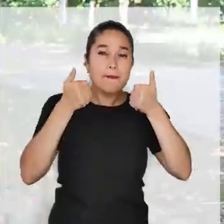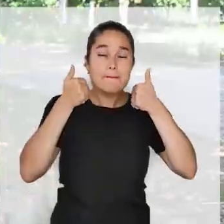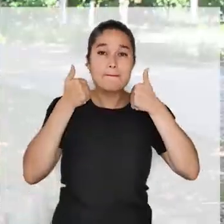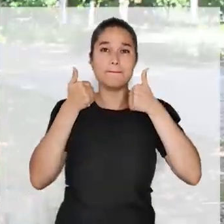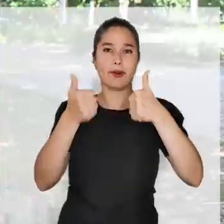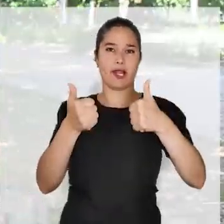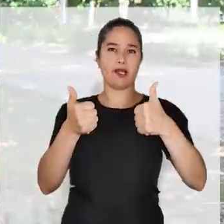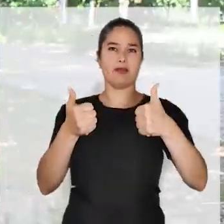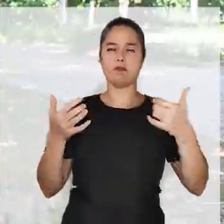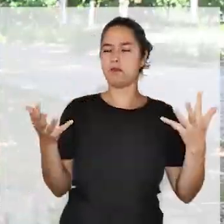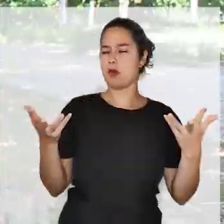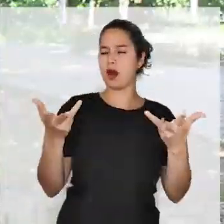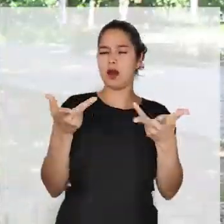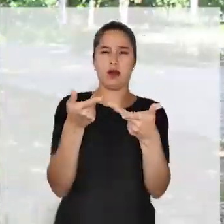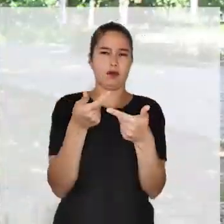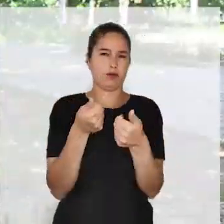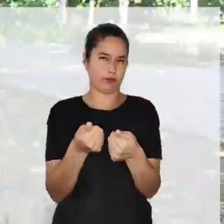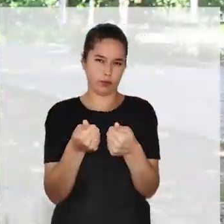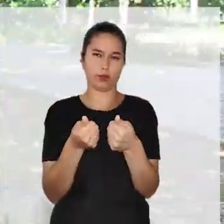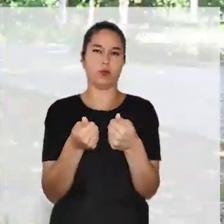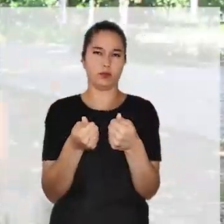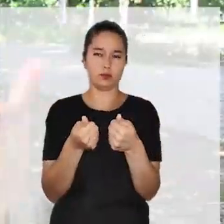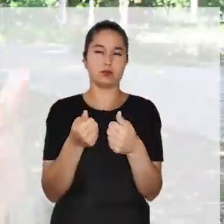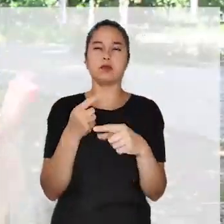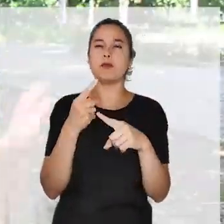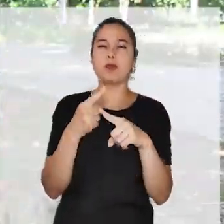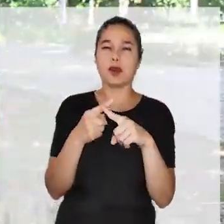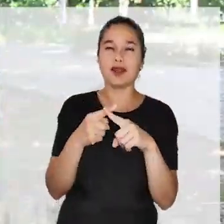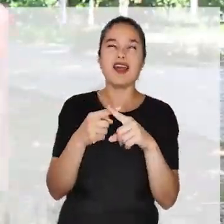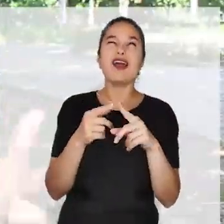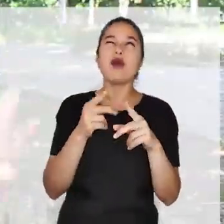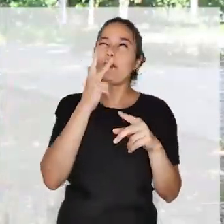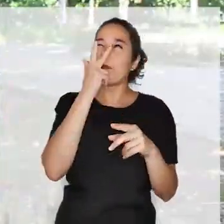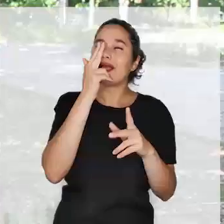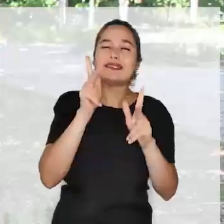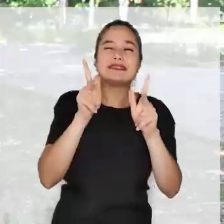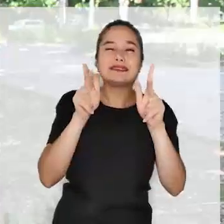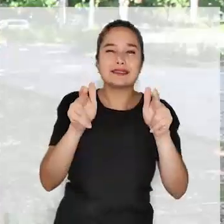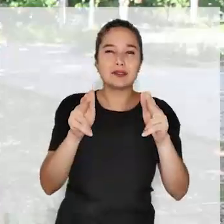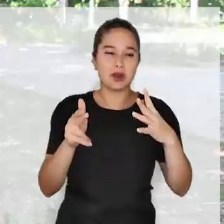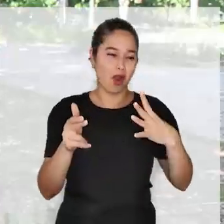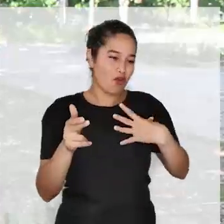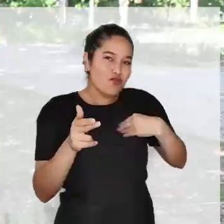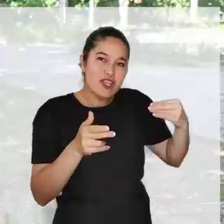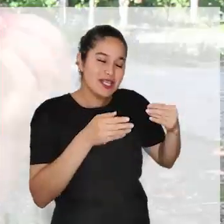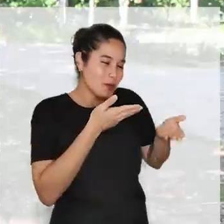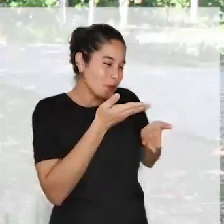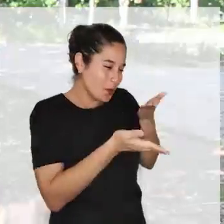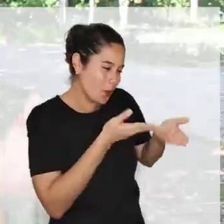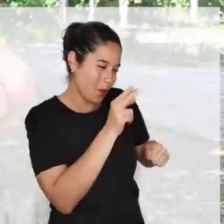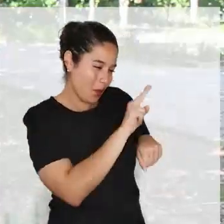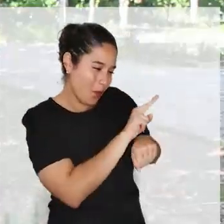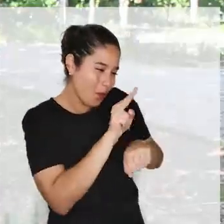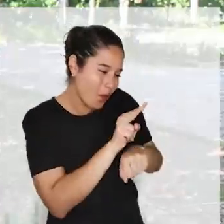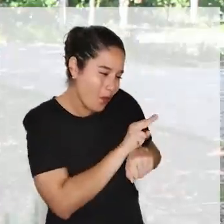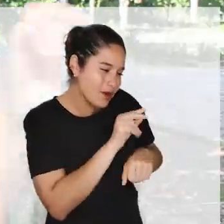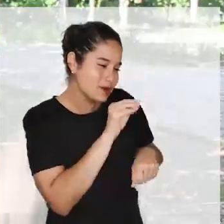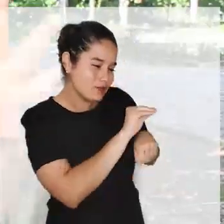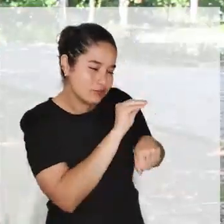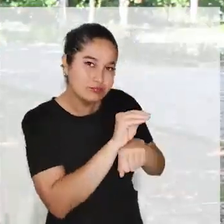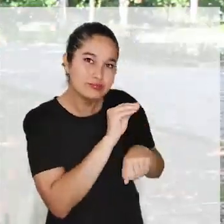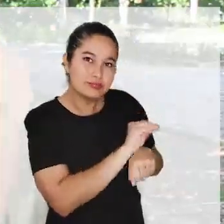Esse é o diferencial quando uma mulher está à frente de um setor, ela sabe mostrar o seu trabalho com